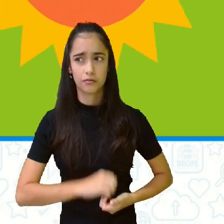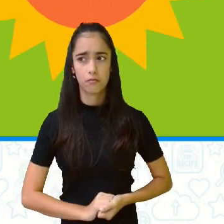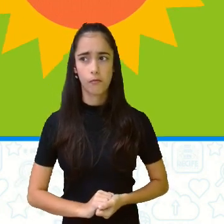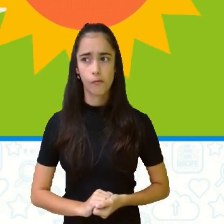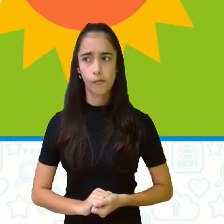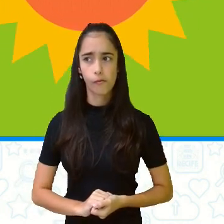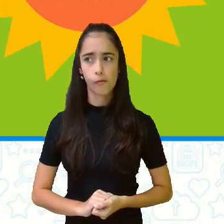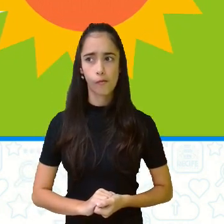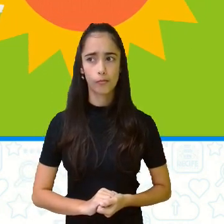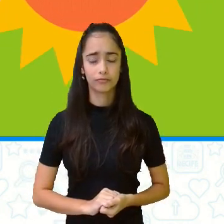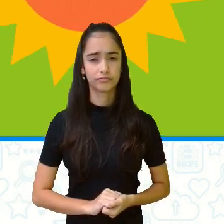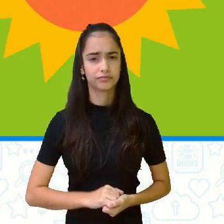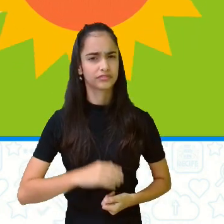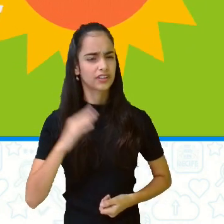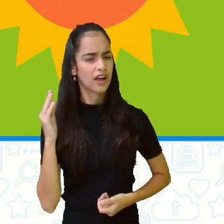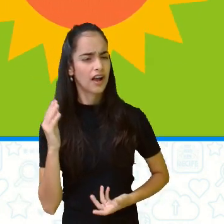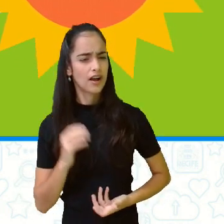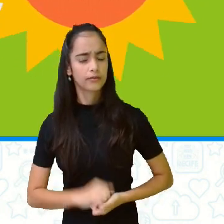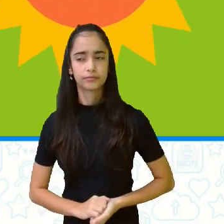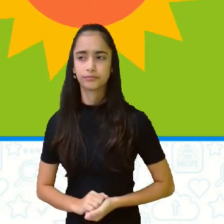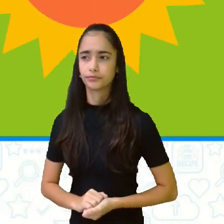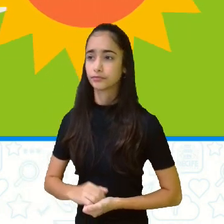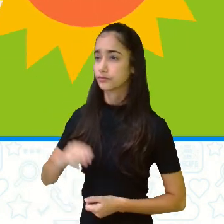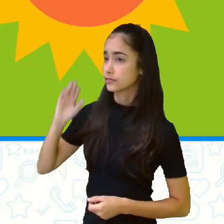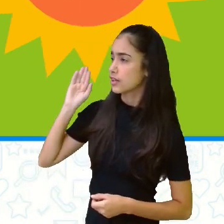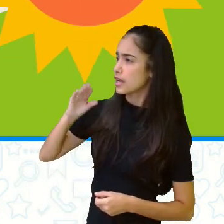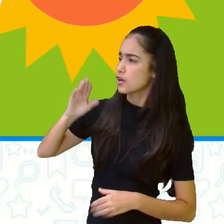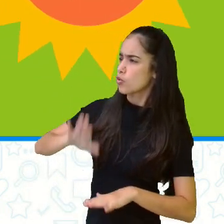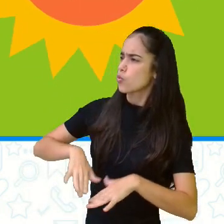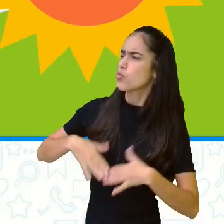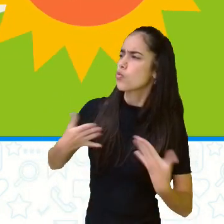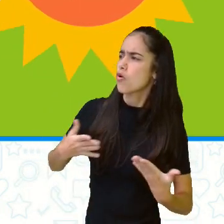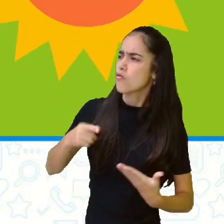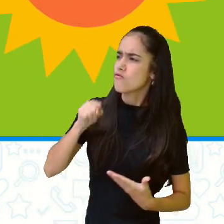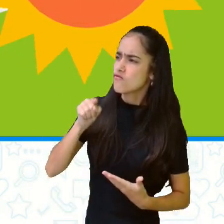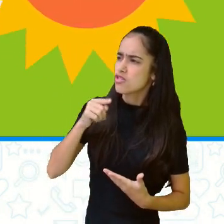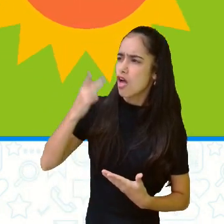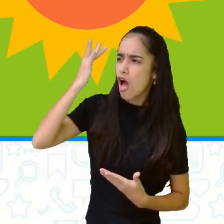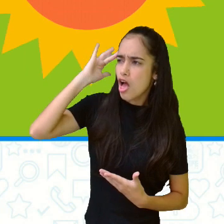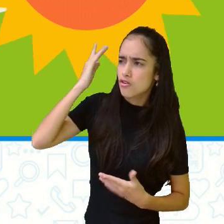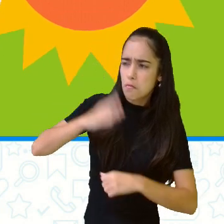Ei sol, quem você acha que é o mais forte do mundo?